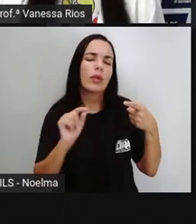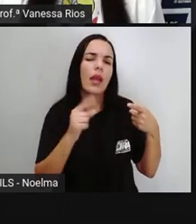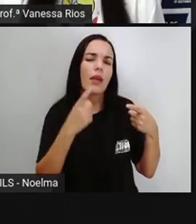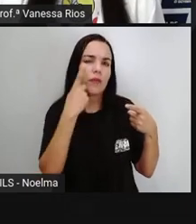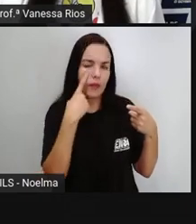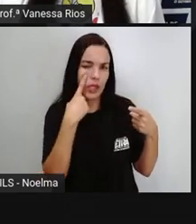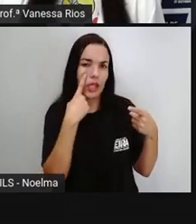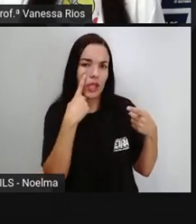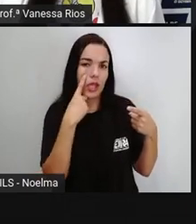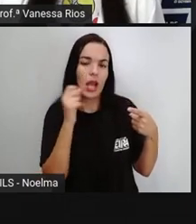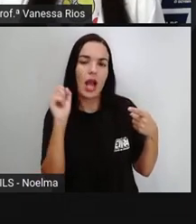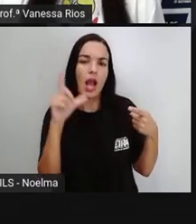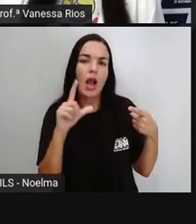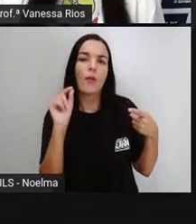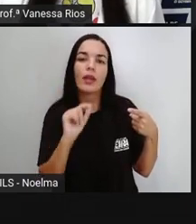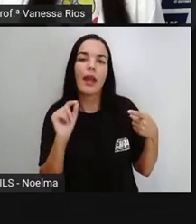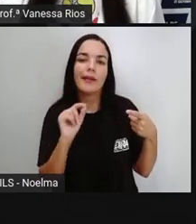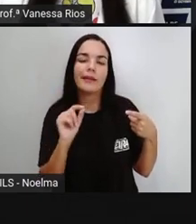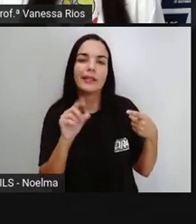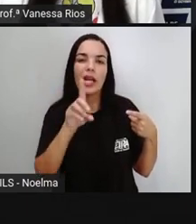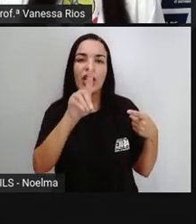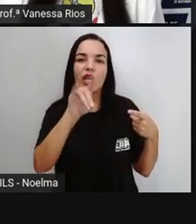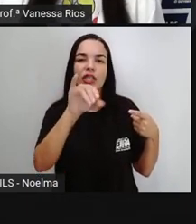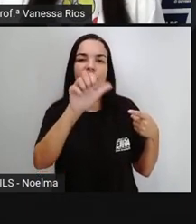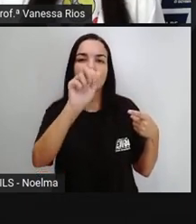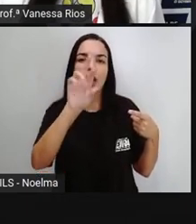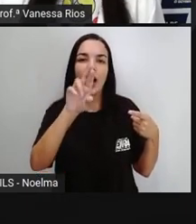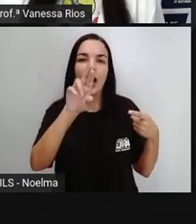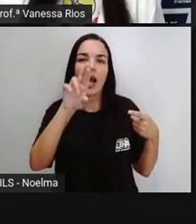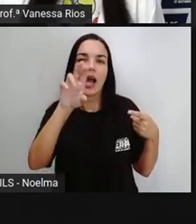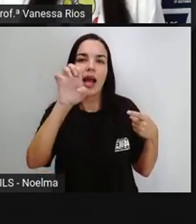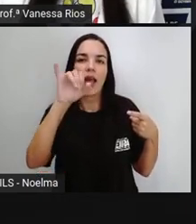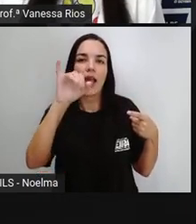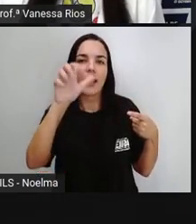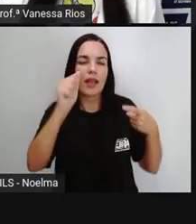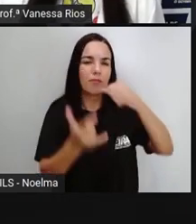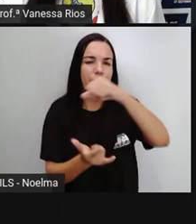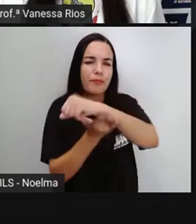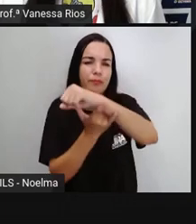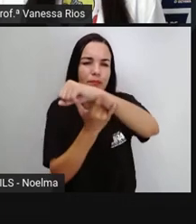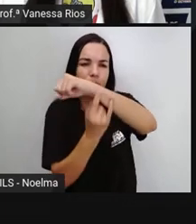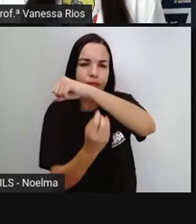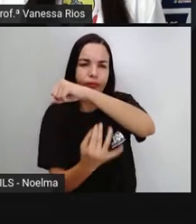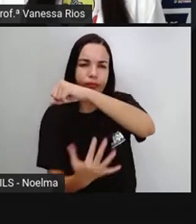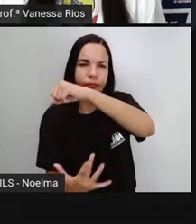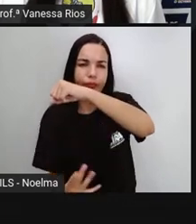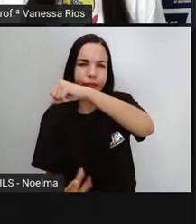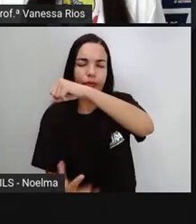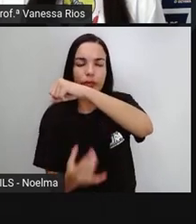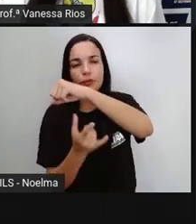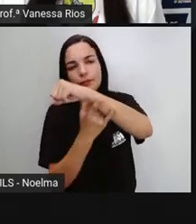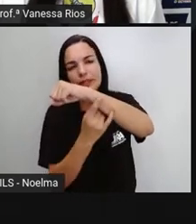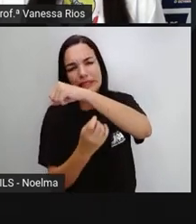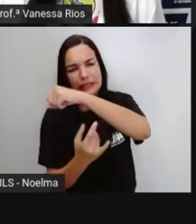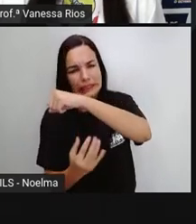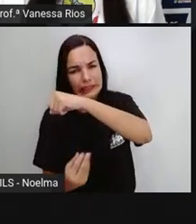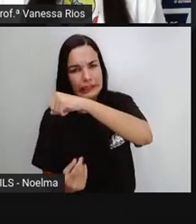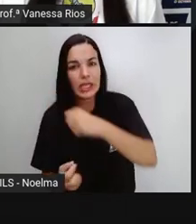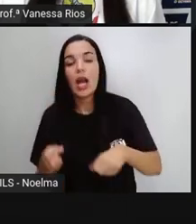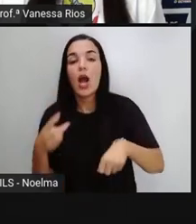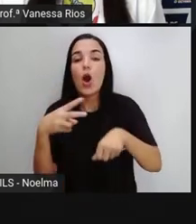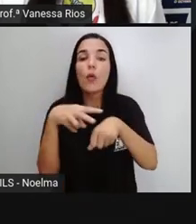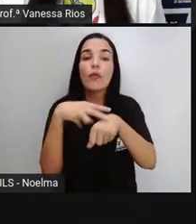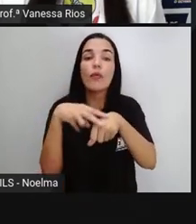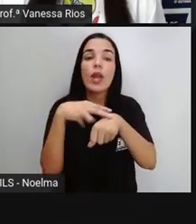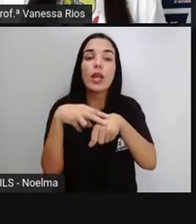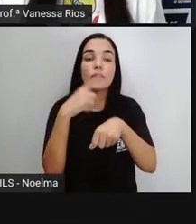identificar pela cor que significa aqui o sintoma ou sinal relacionado à diarreia. Esse verdinho, ó,